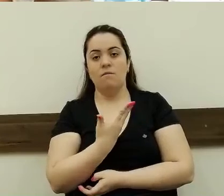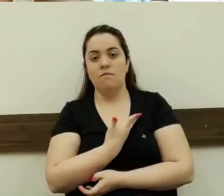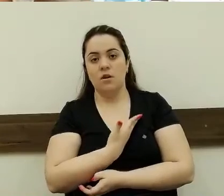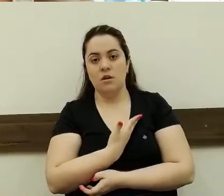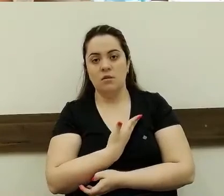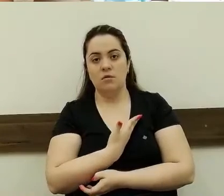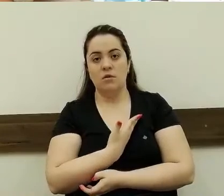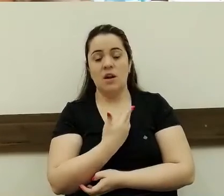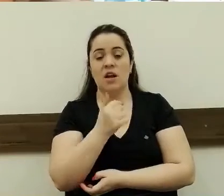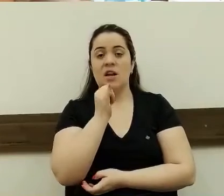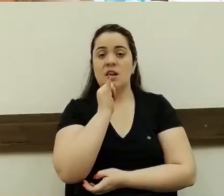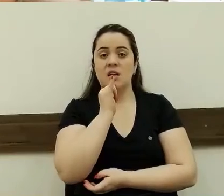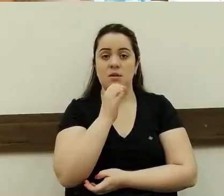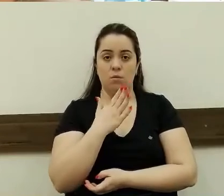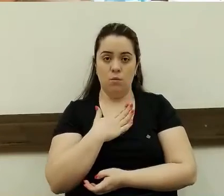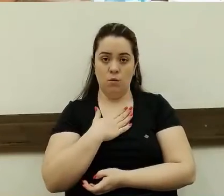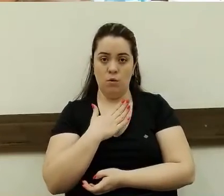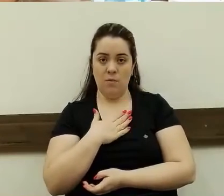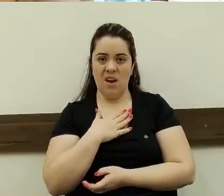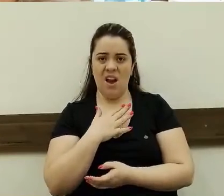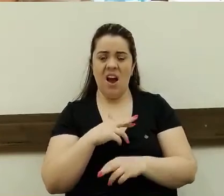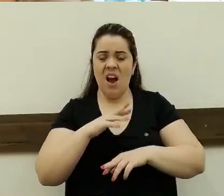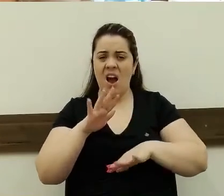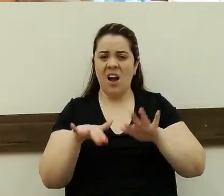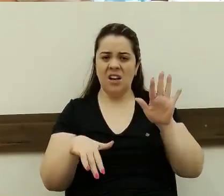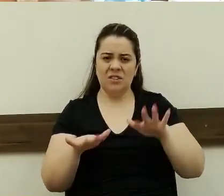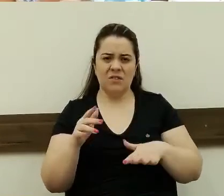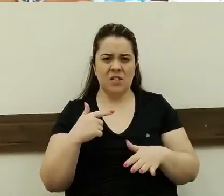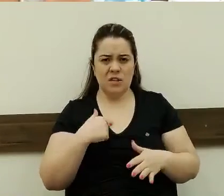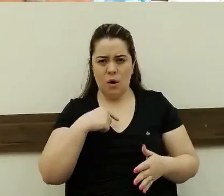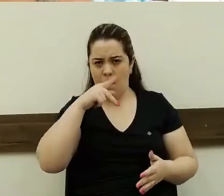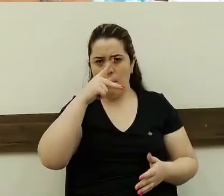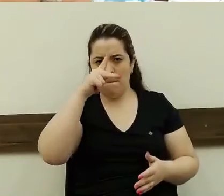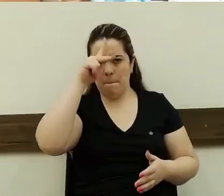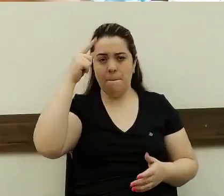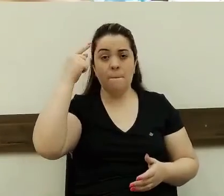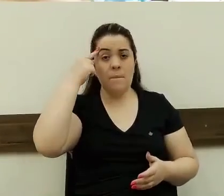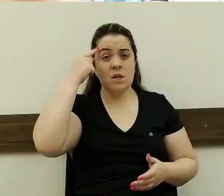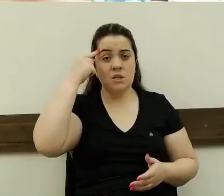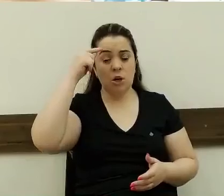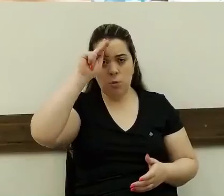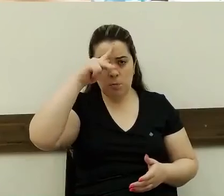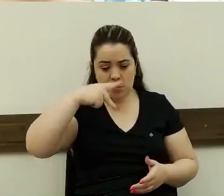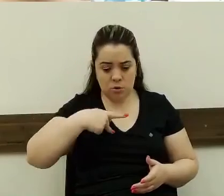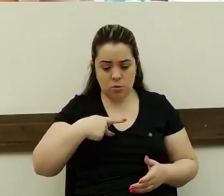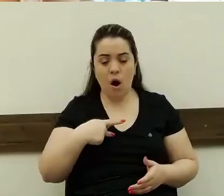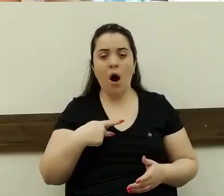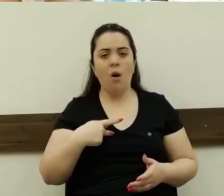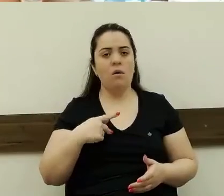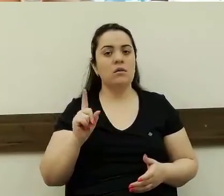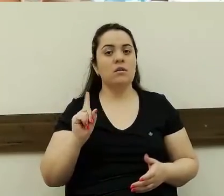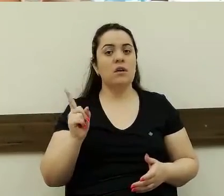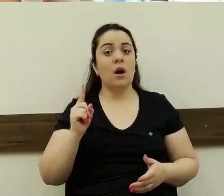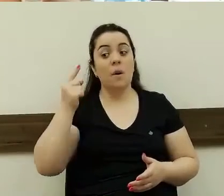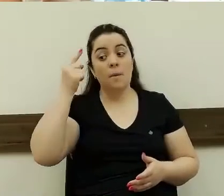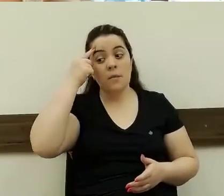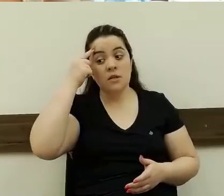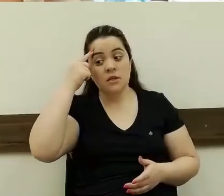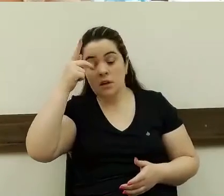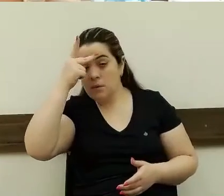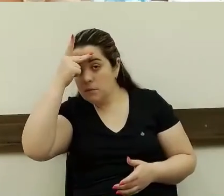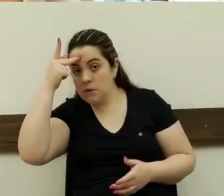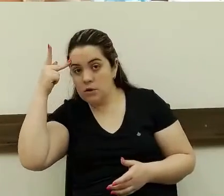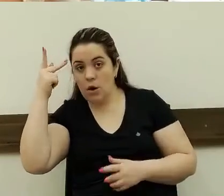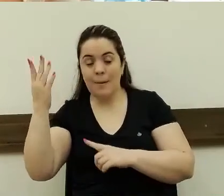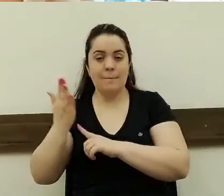Eu dou um exemplo por mim, muitas coisas, às vezes, eu faço, eu não faço pensando em mim, eu faço pensando nas pessoas que me ajudaram, que me ajudam, porque essas pessoas,